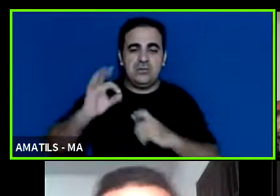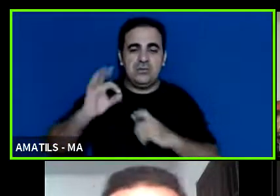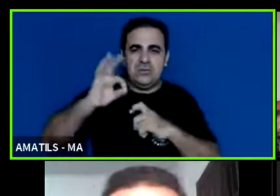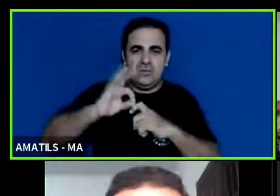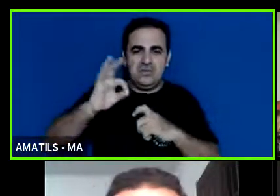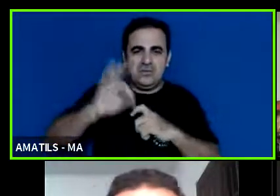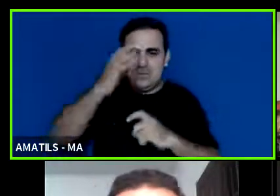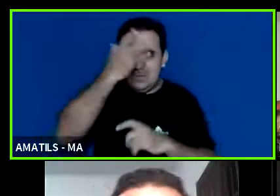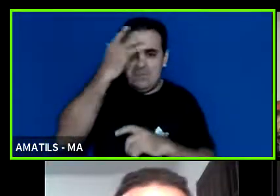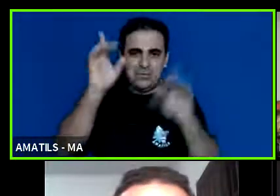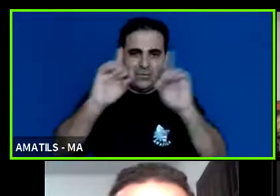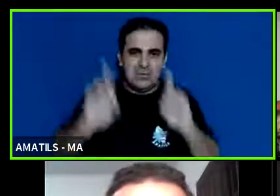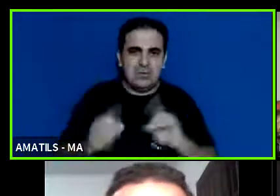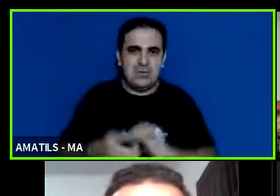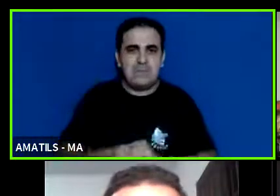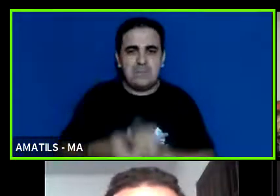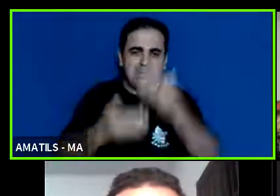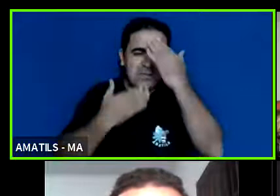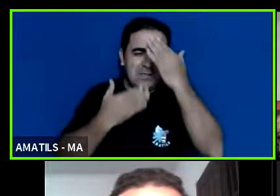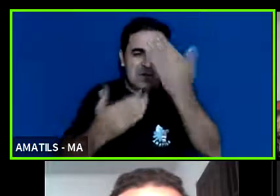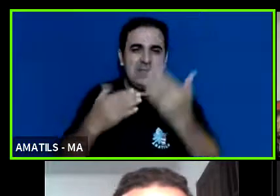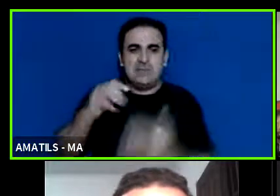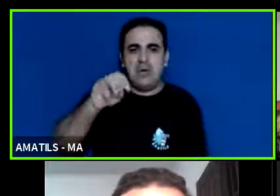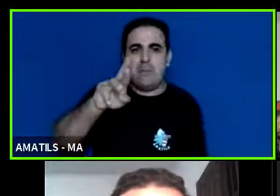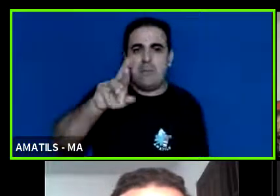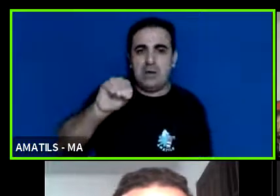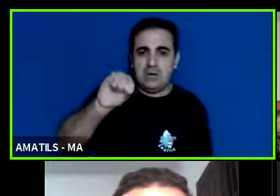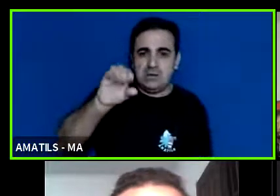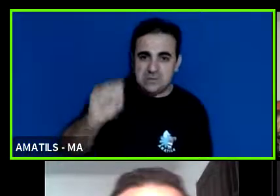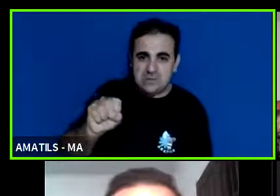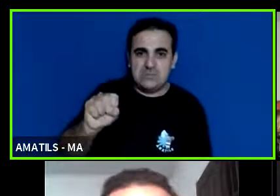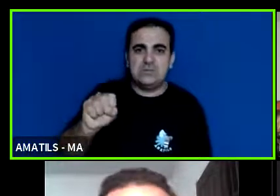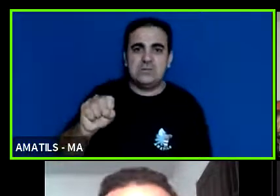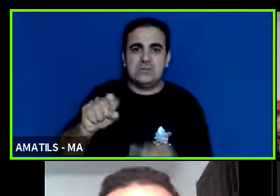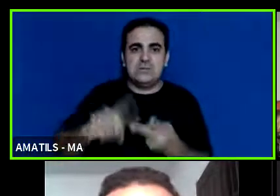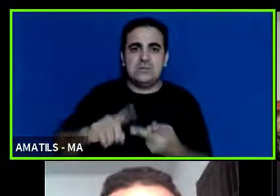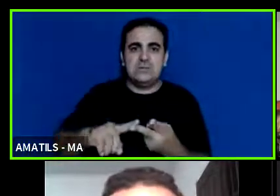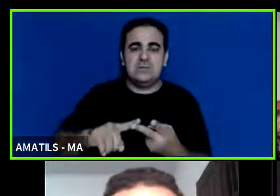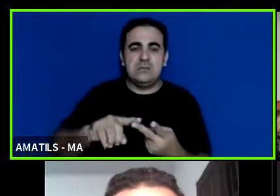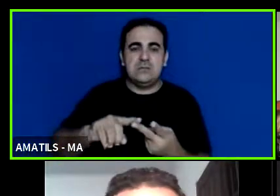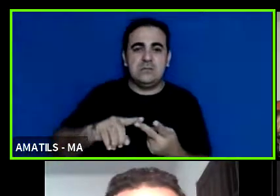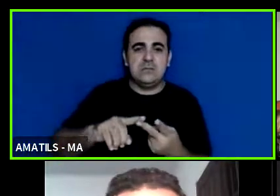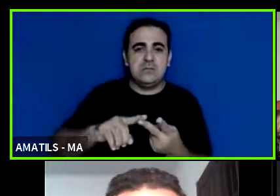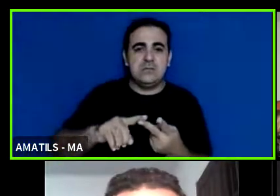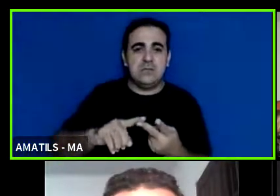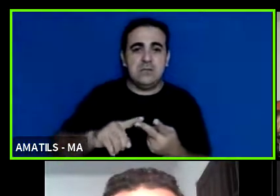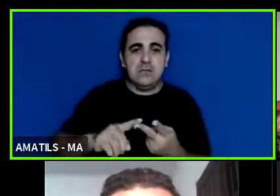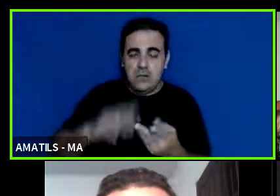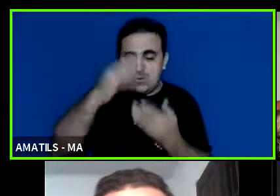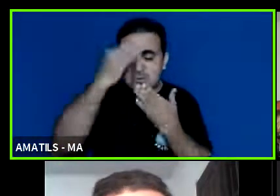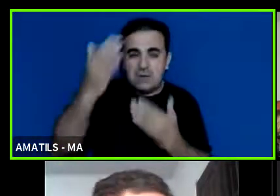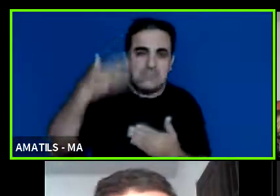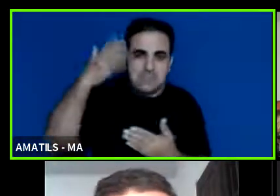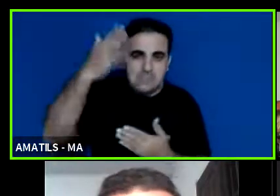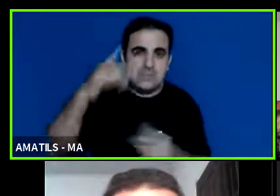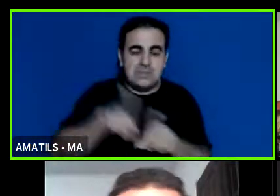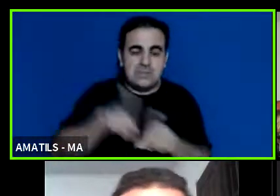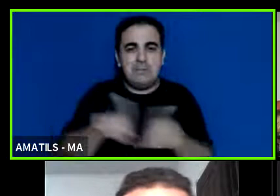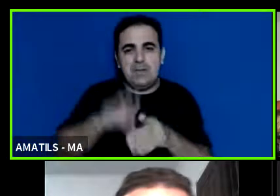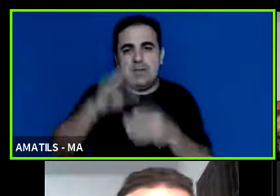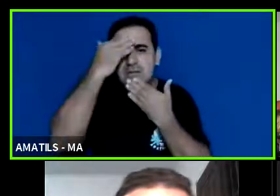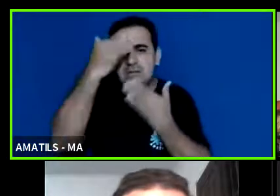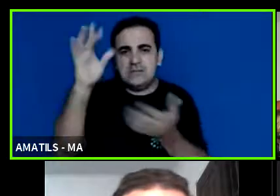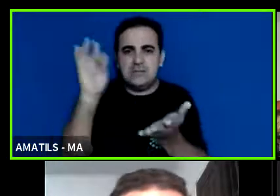Pessoas com Deficiência agradecer ao Marcelo Otolini pela fala agradecer também né